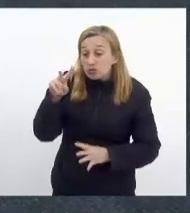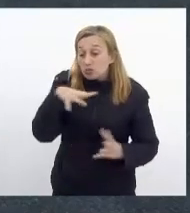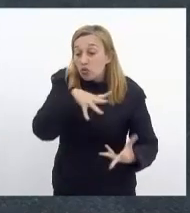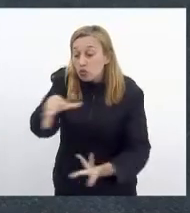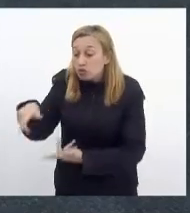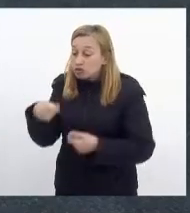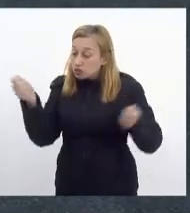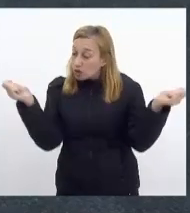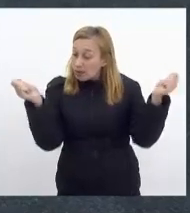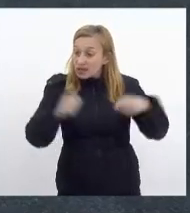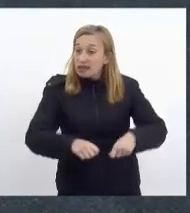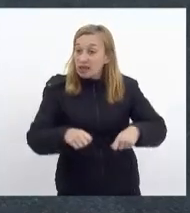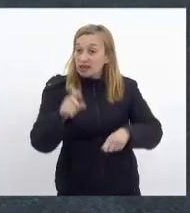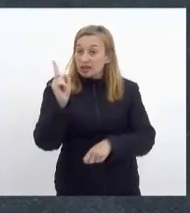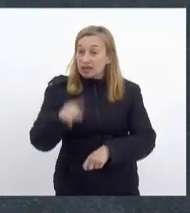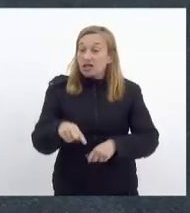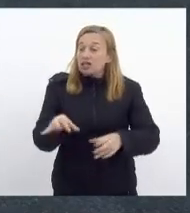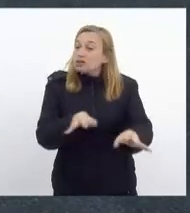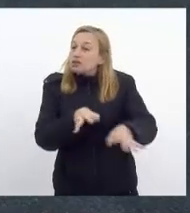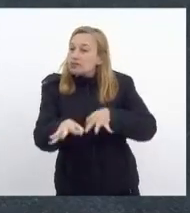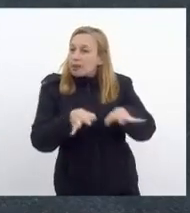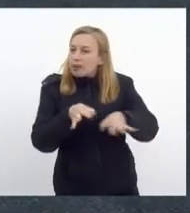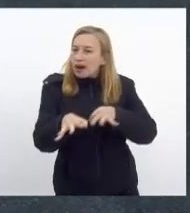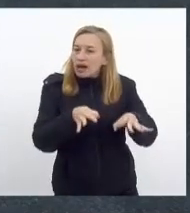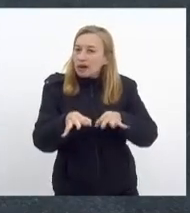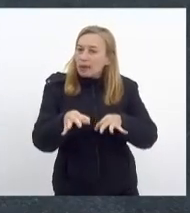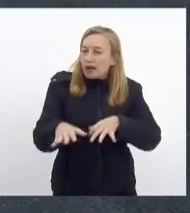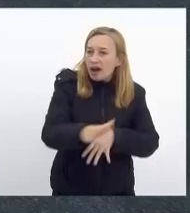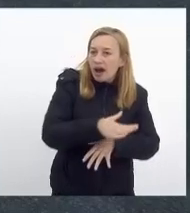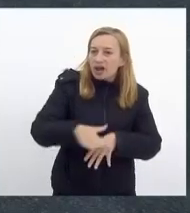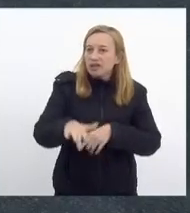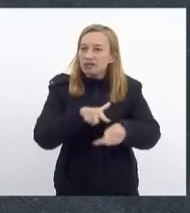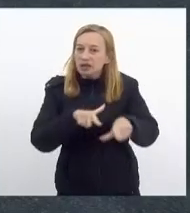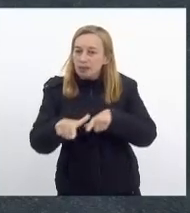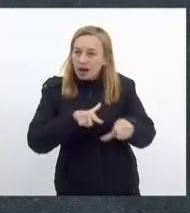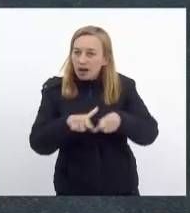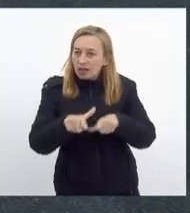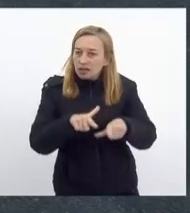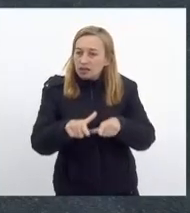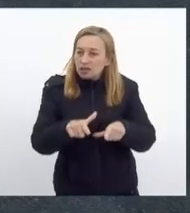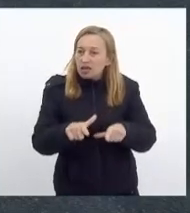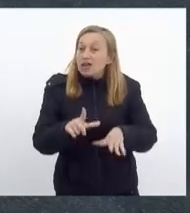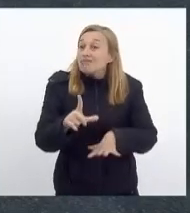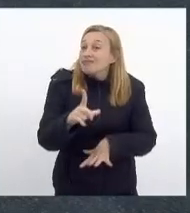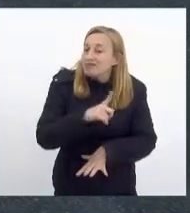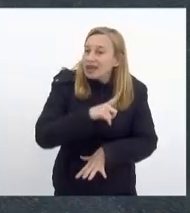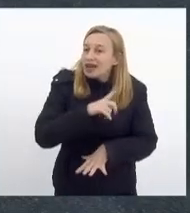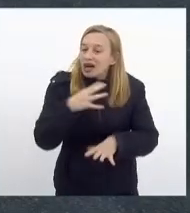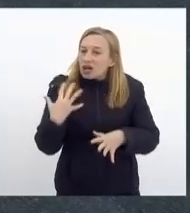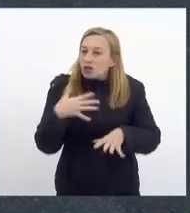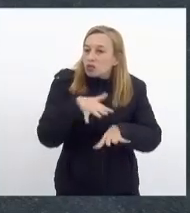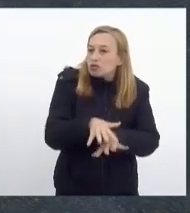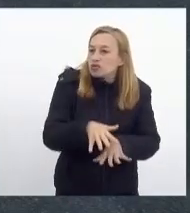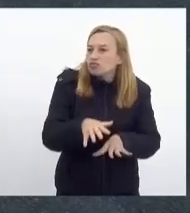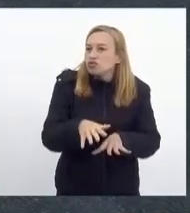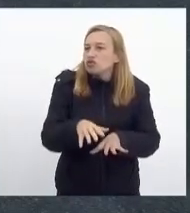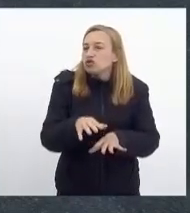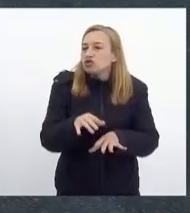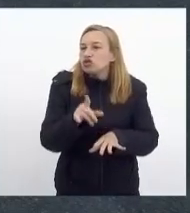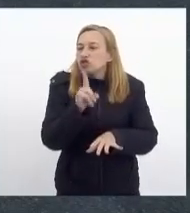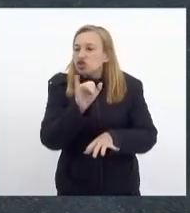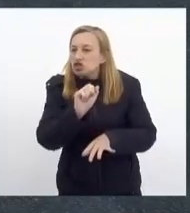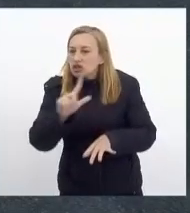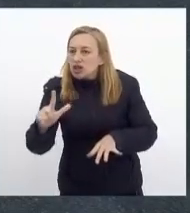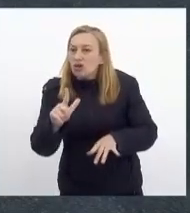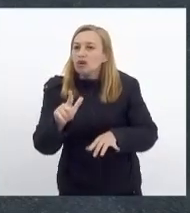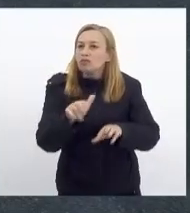capacidade de se preparar para o mercado de trabalho. Então, ter a inclusão digital, os laboratórios